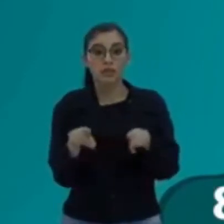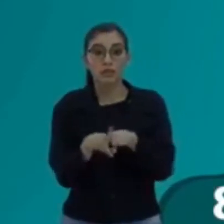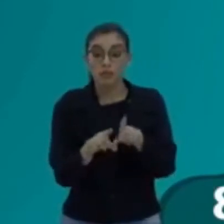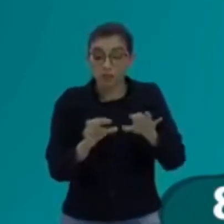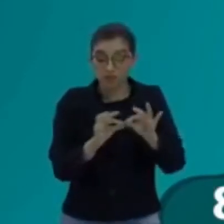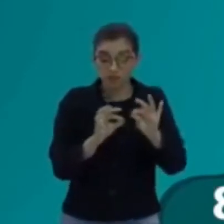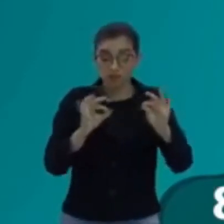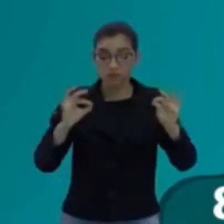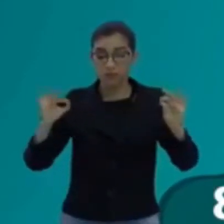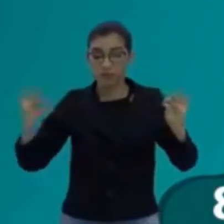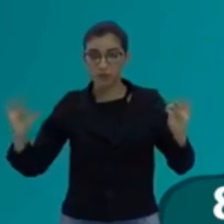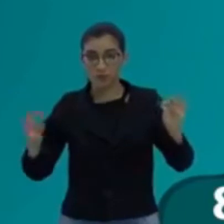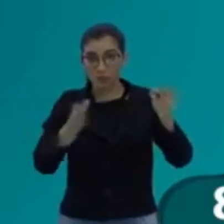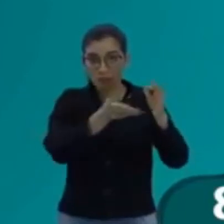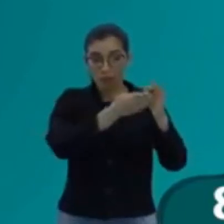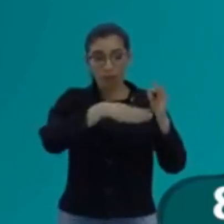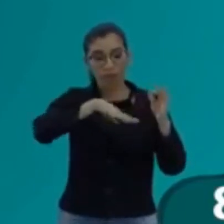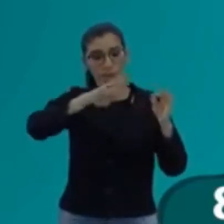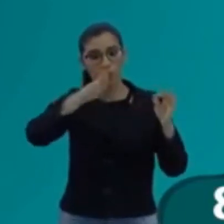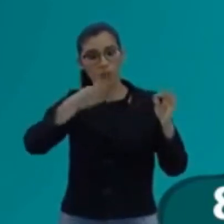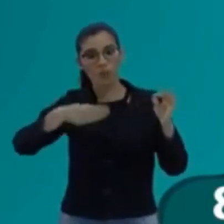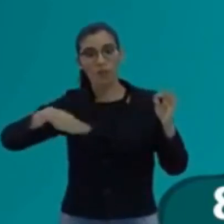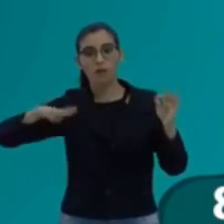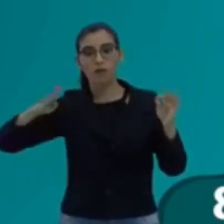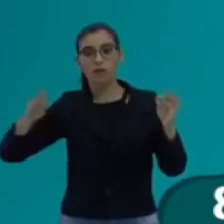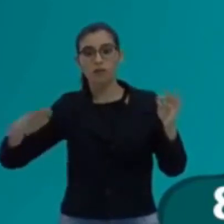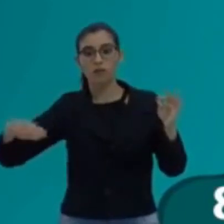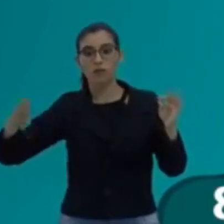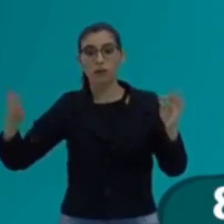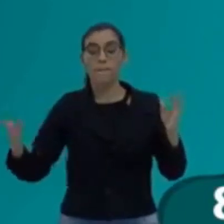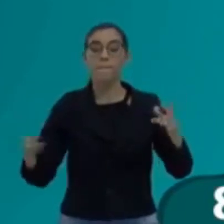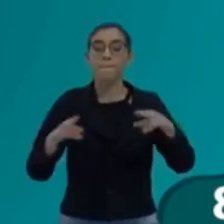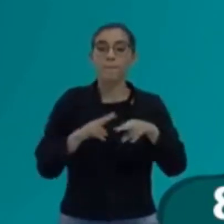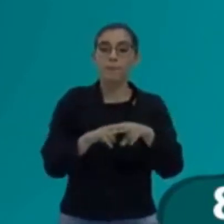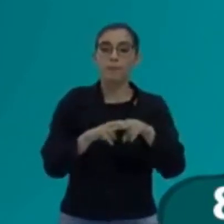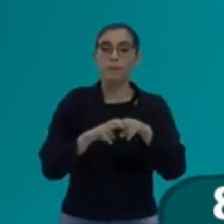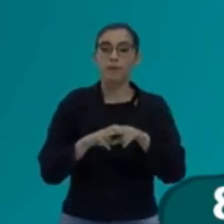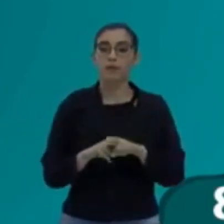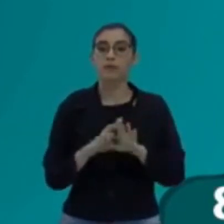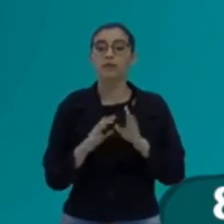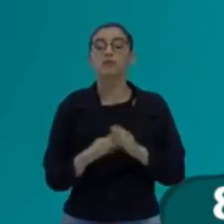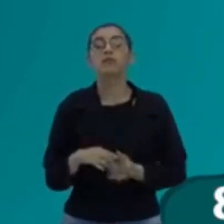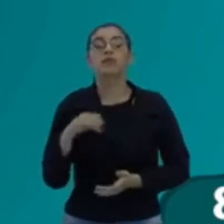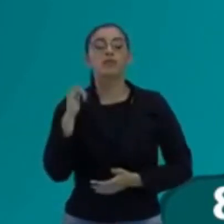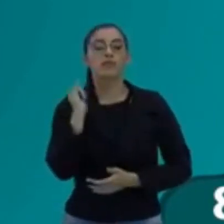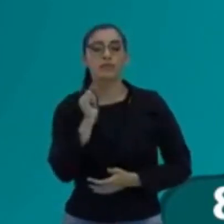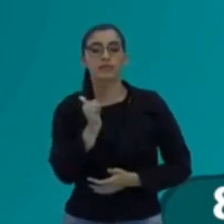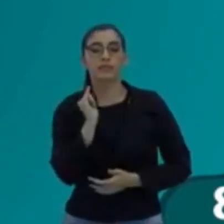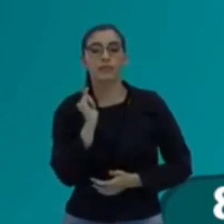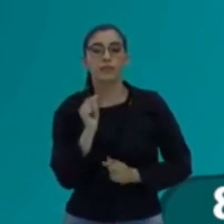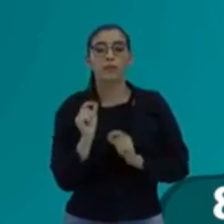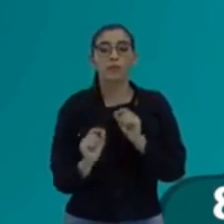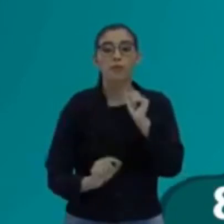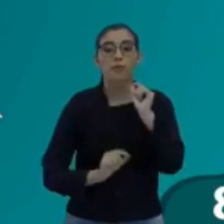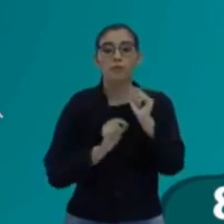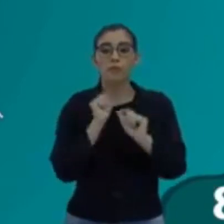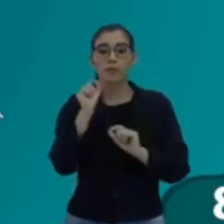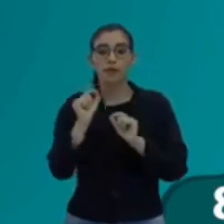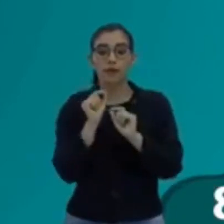de onda. Por isso que o filhão chegou ali e falou de comprimento de onda.